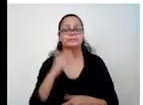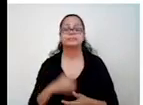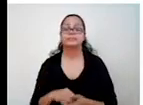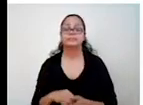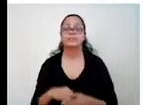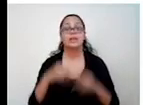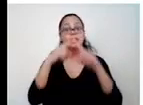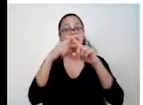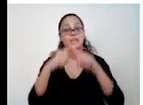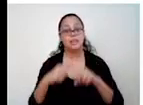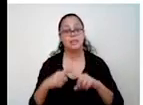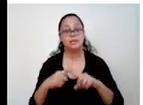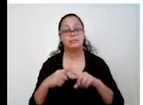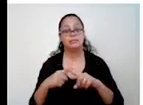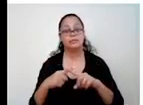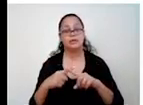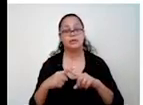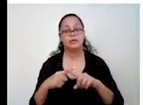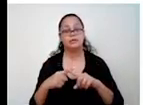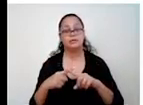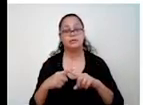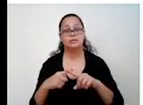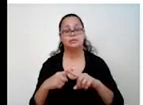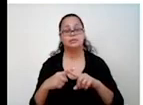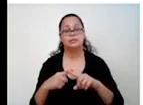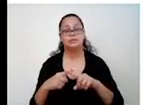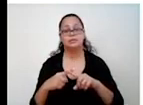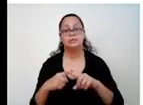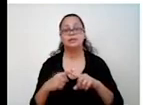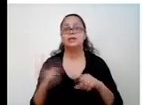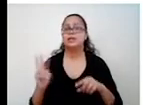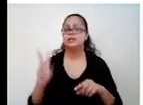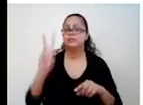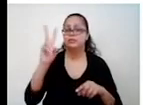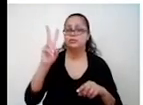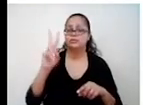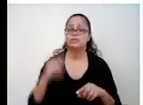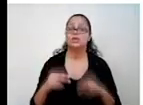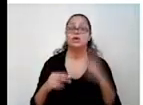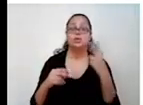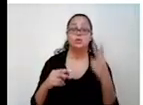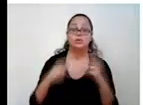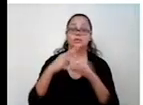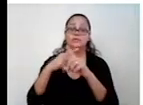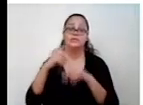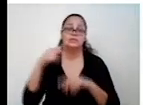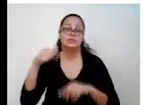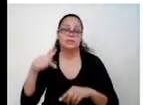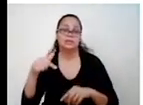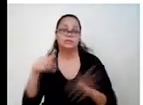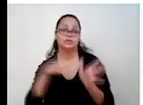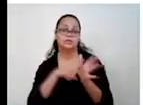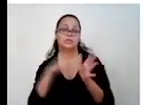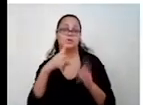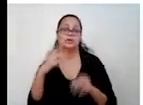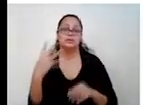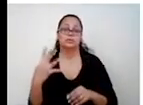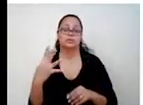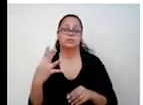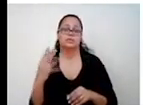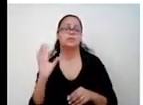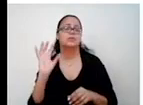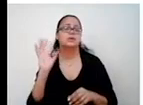Na tabuada. Que número vezes o outro vai dar 14? 2 vezes 7. 14. Então, o que